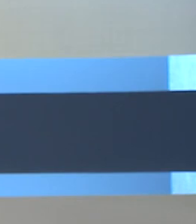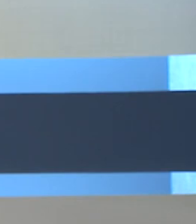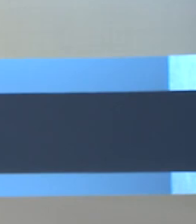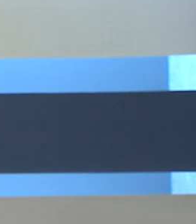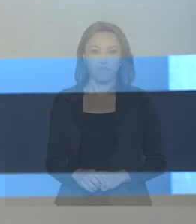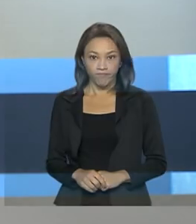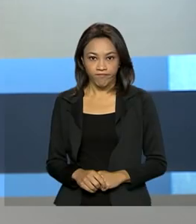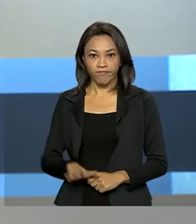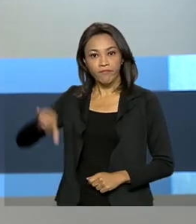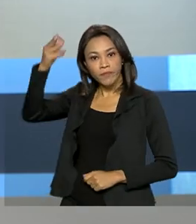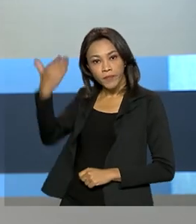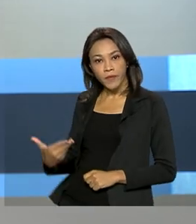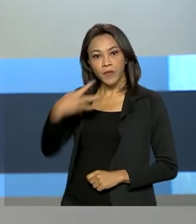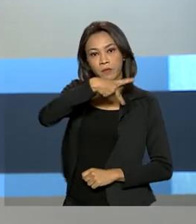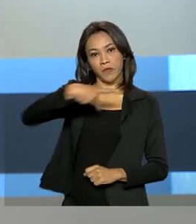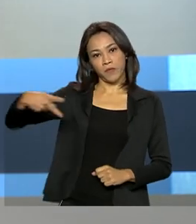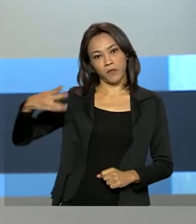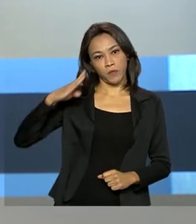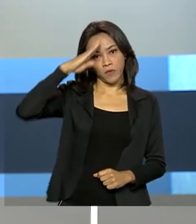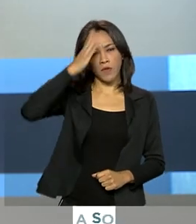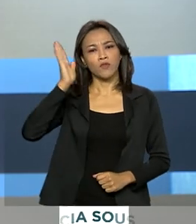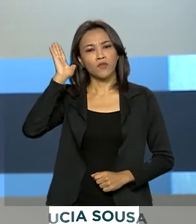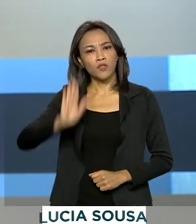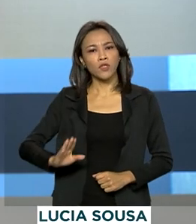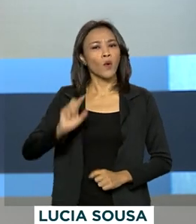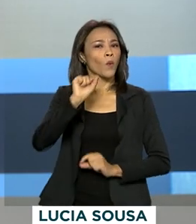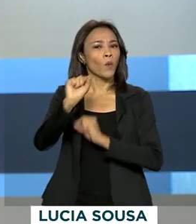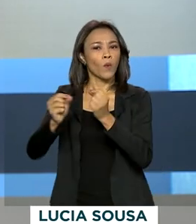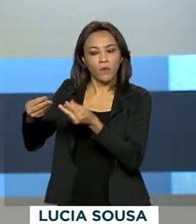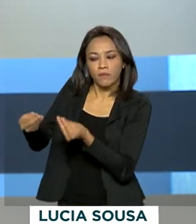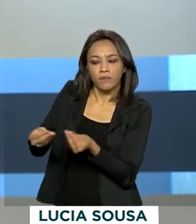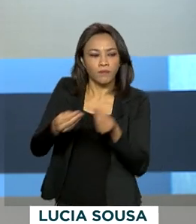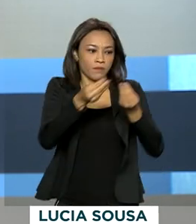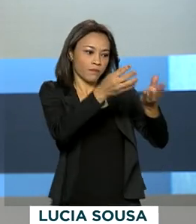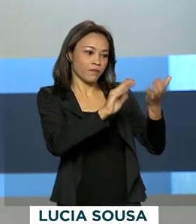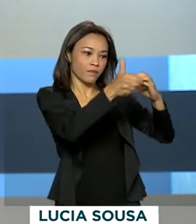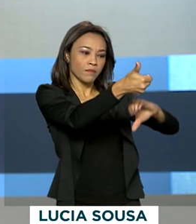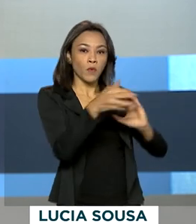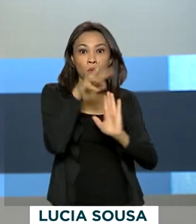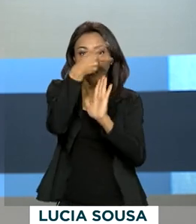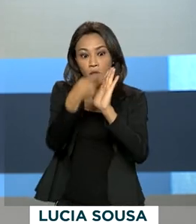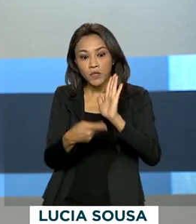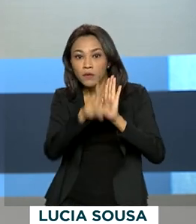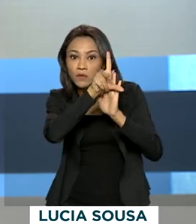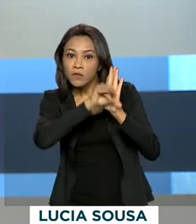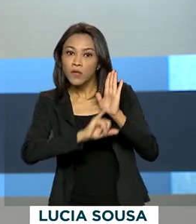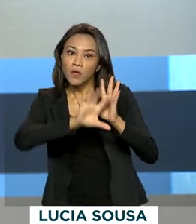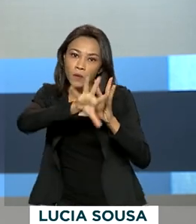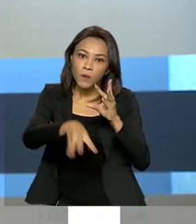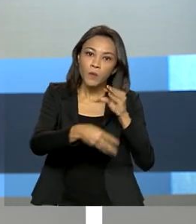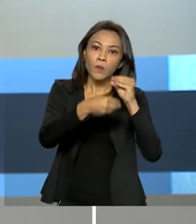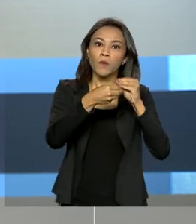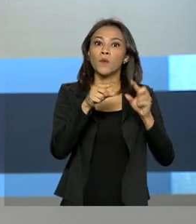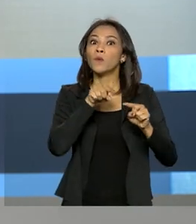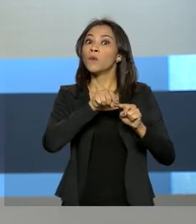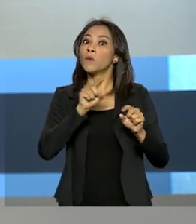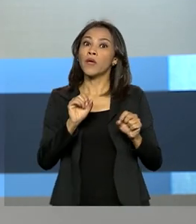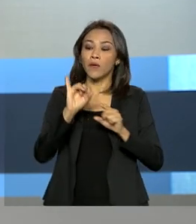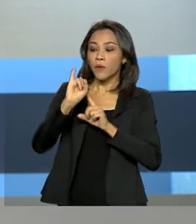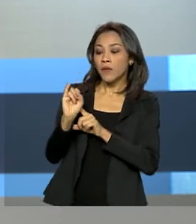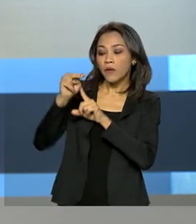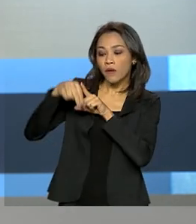E o presidente Jair Bolsonaro encaminhou ao Congresso Nacional o projeto de lei complementar que institui o INSS